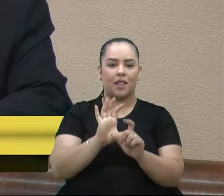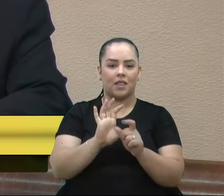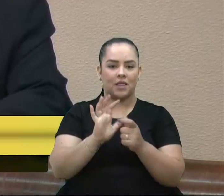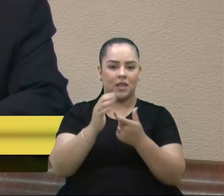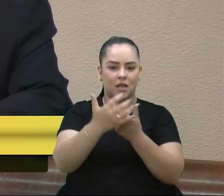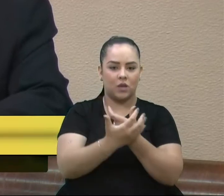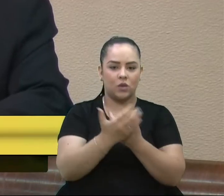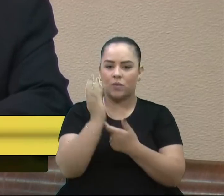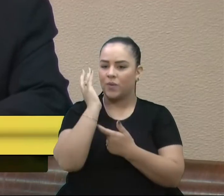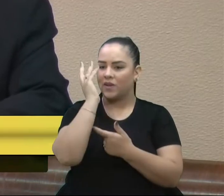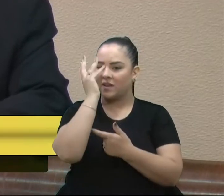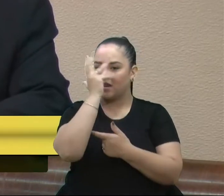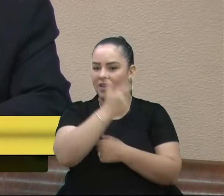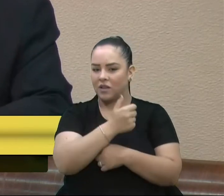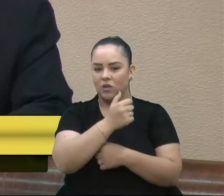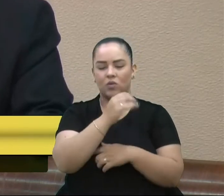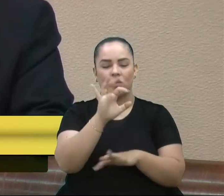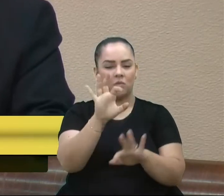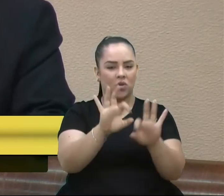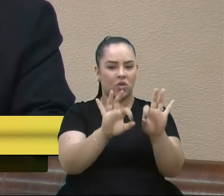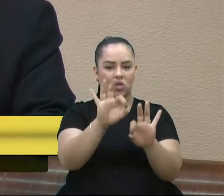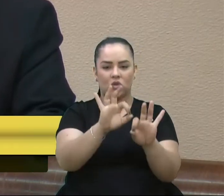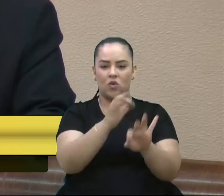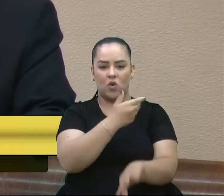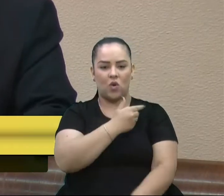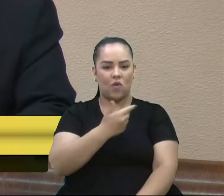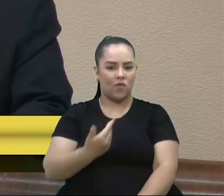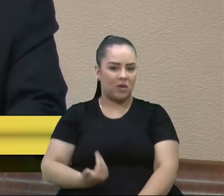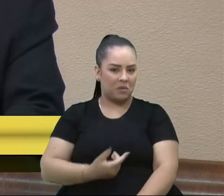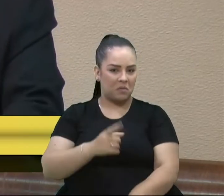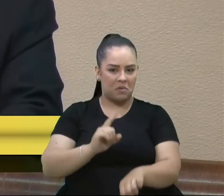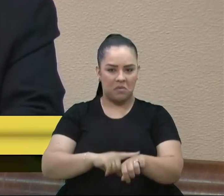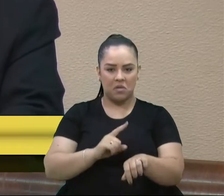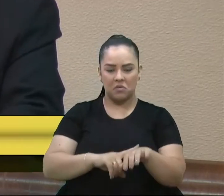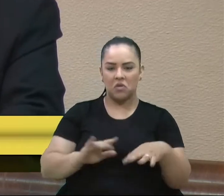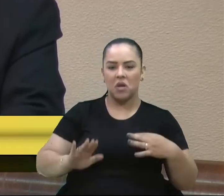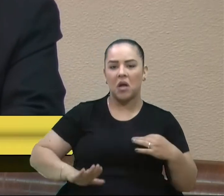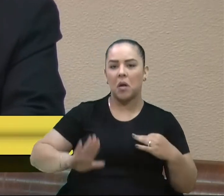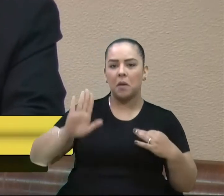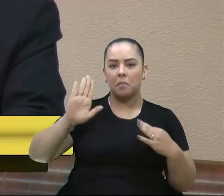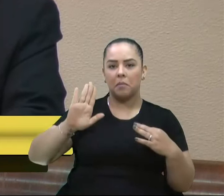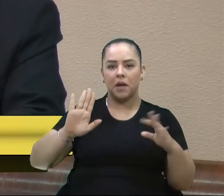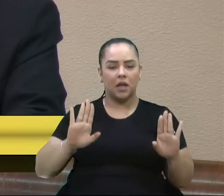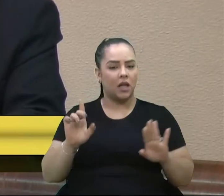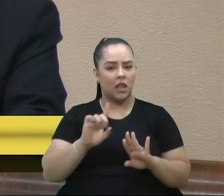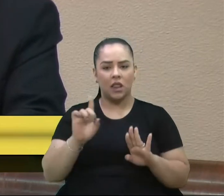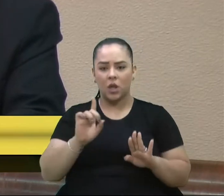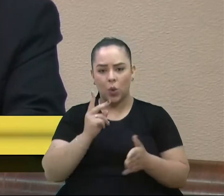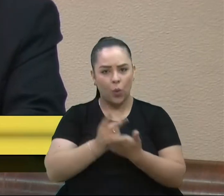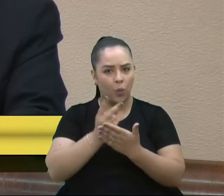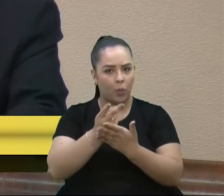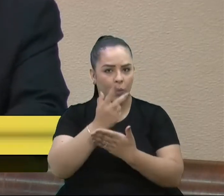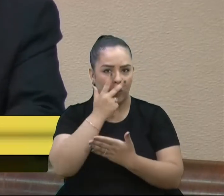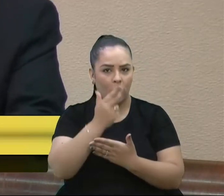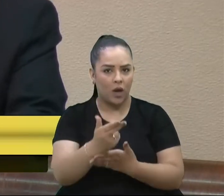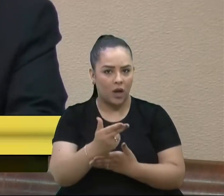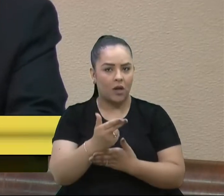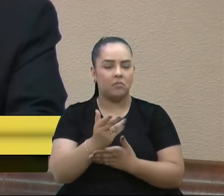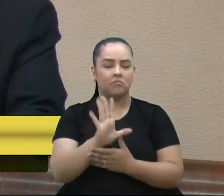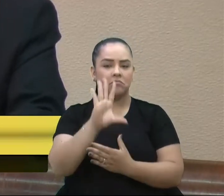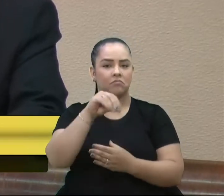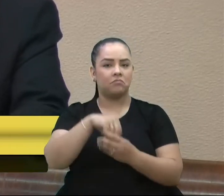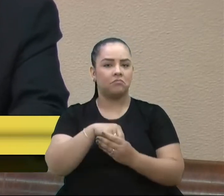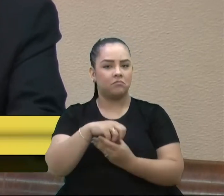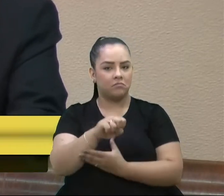governo, em épocas de campanha, e depois não seguir esses critérios dentro dos